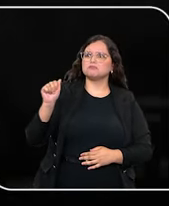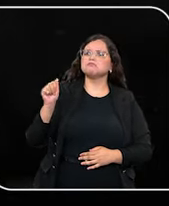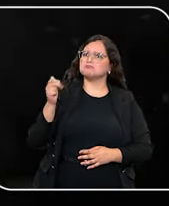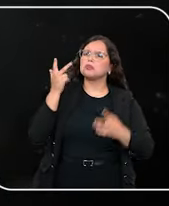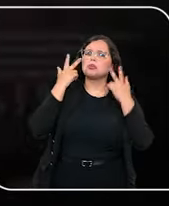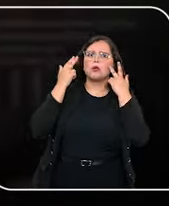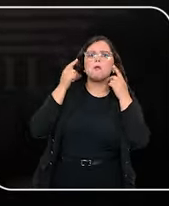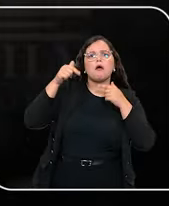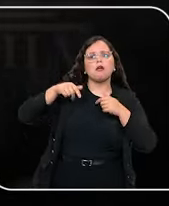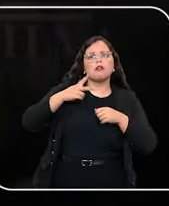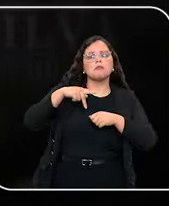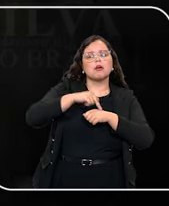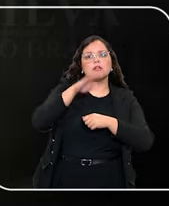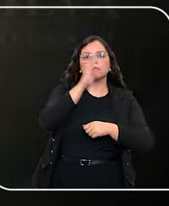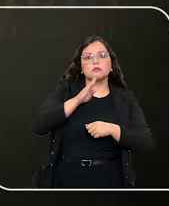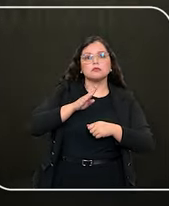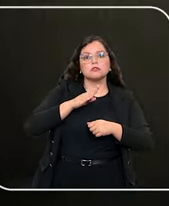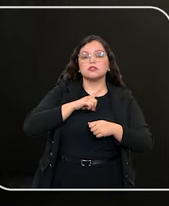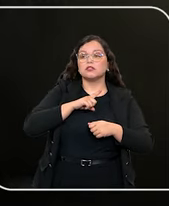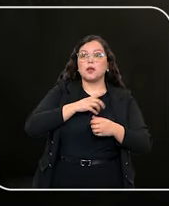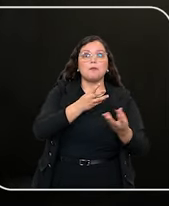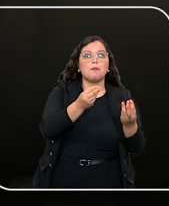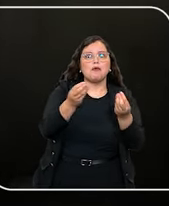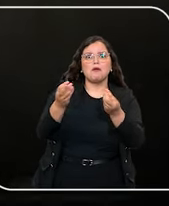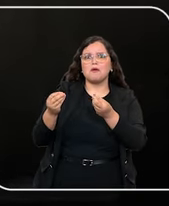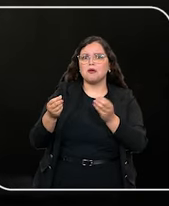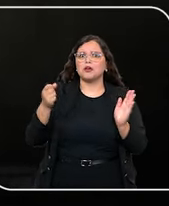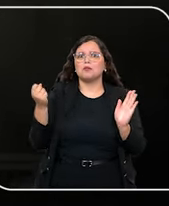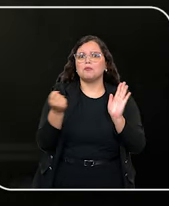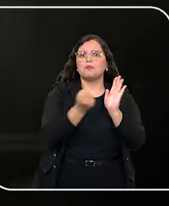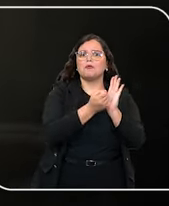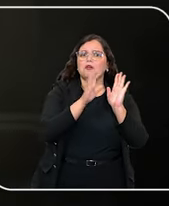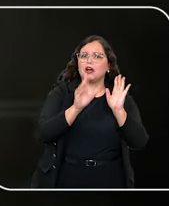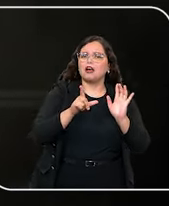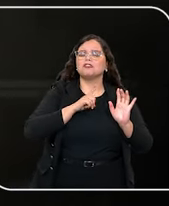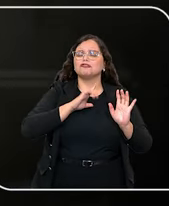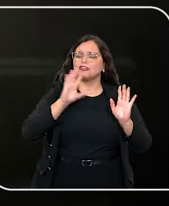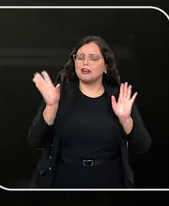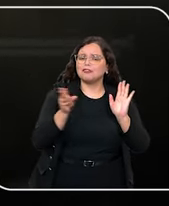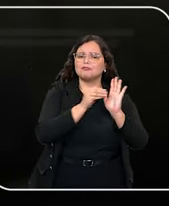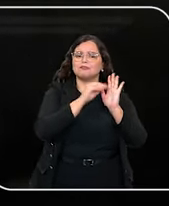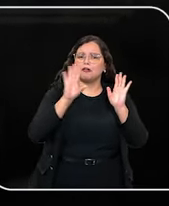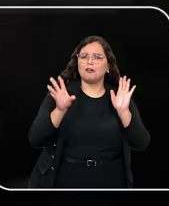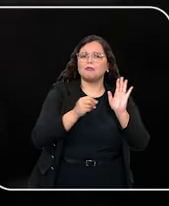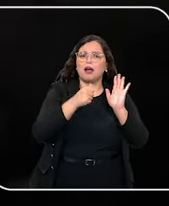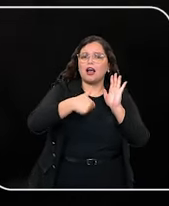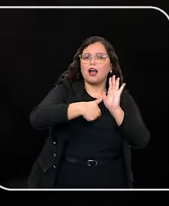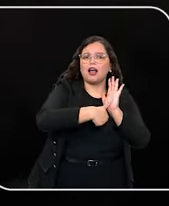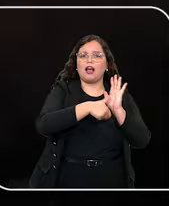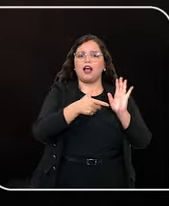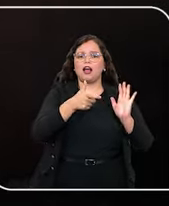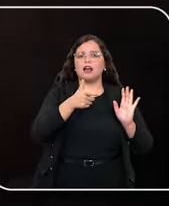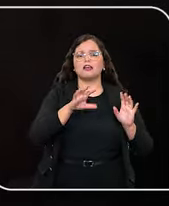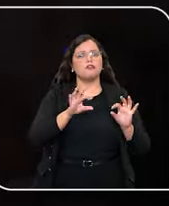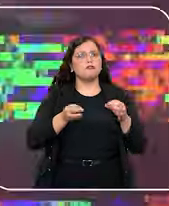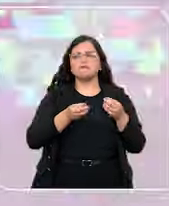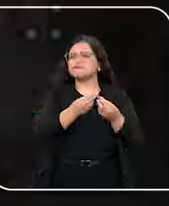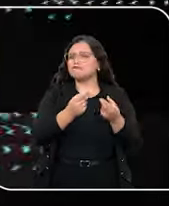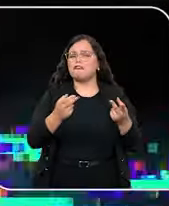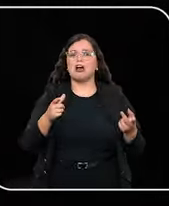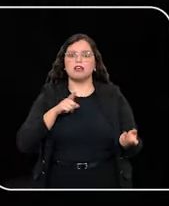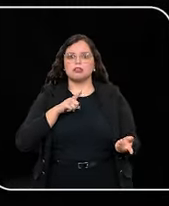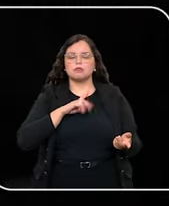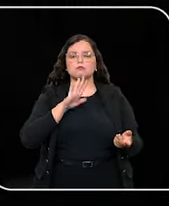Milhões de cidadãos e cidadãs carregam a nomenclatura nas certidões de nascimento, passaportes, carteiras de trabalho e outros documentos.